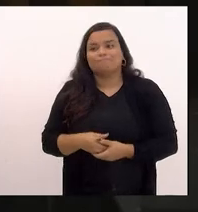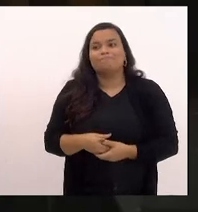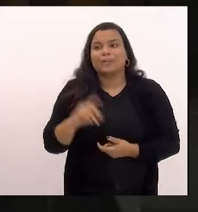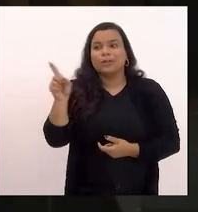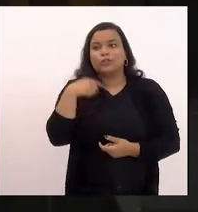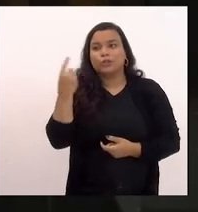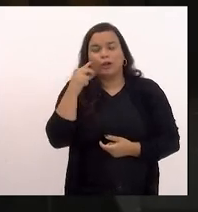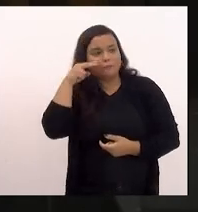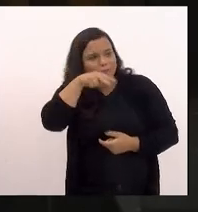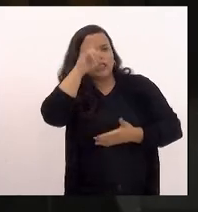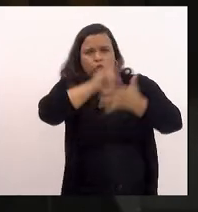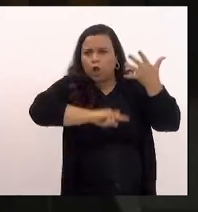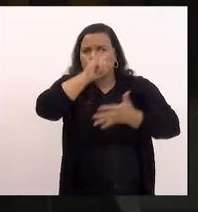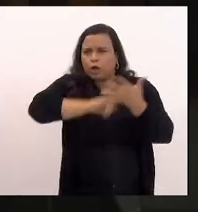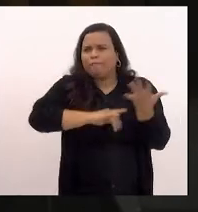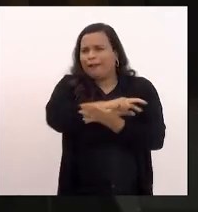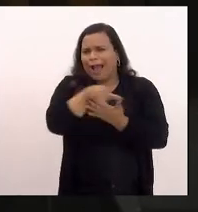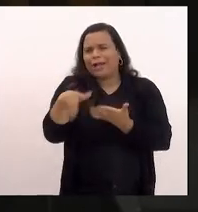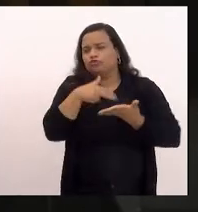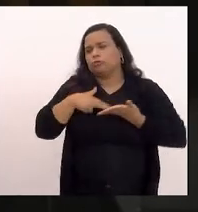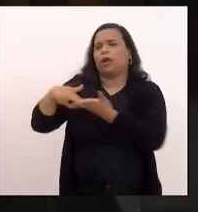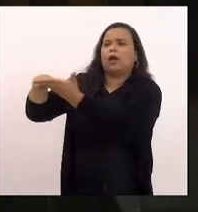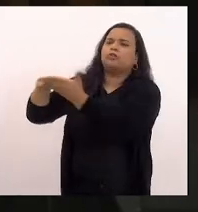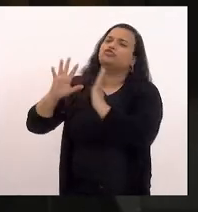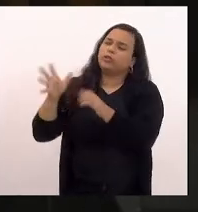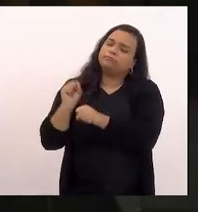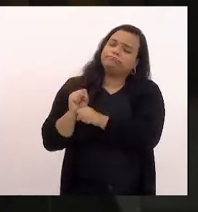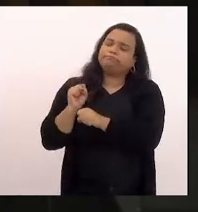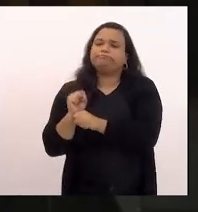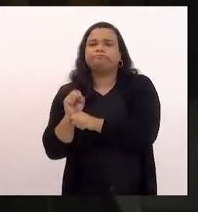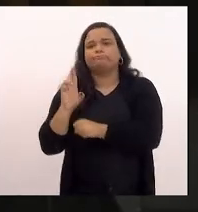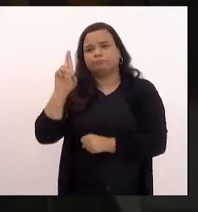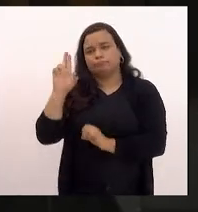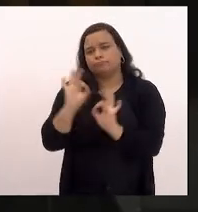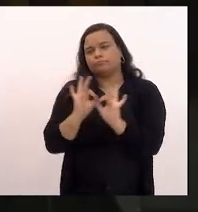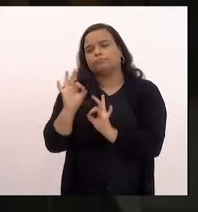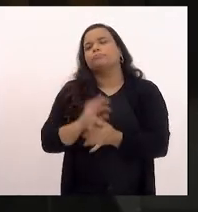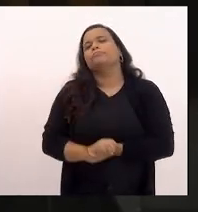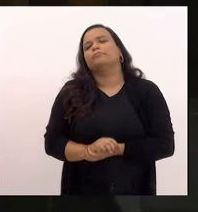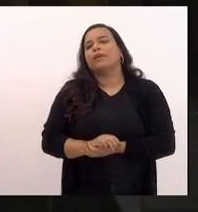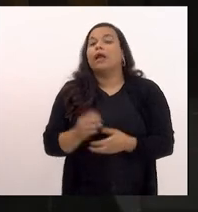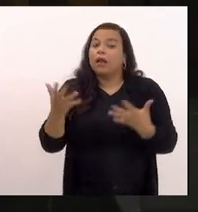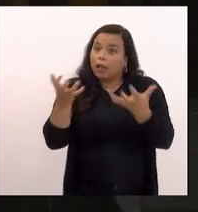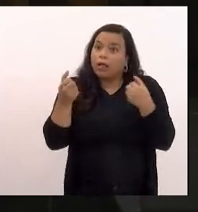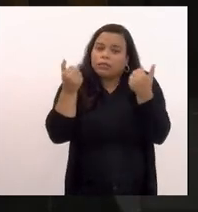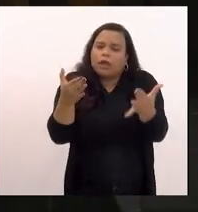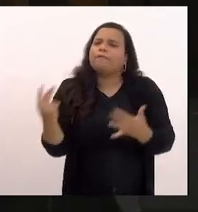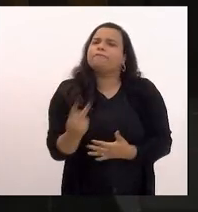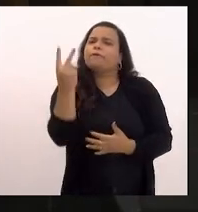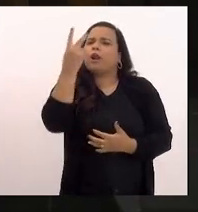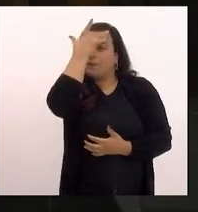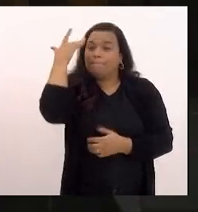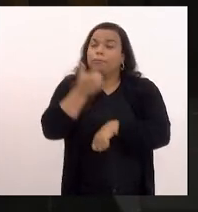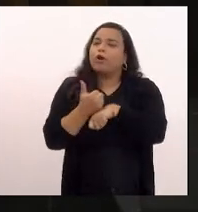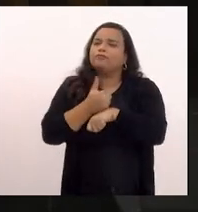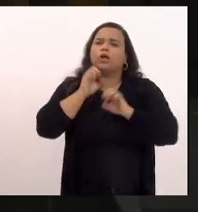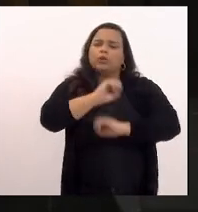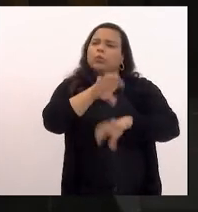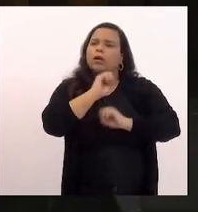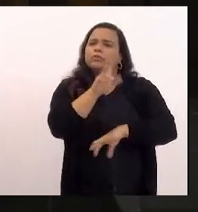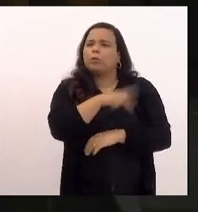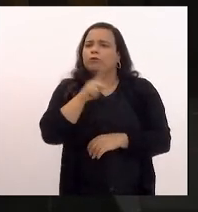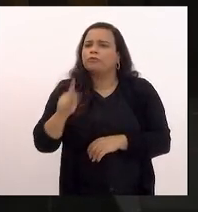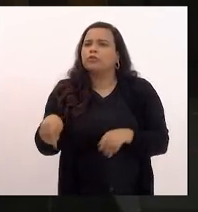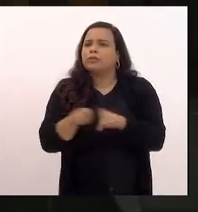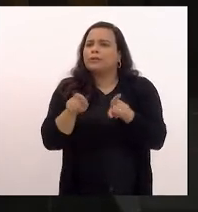farta documentação e encaminhamos para esses órgãos nós queremos valorizar os profissionais de educação queremos que se respeite o